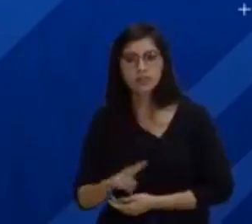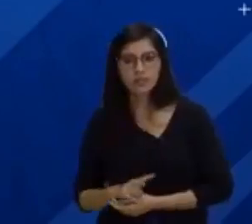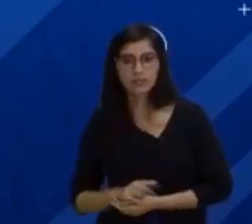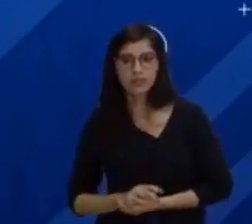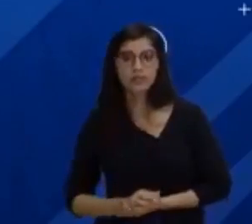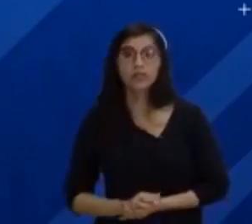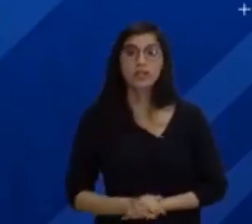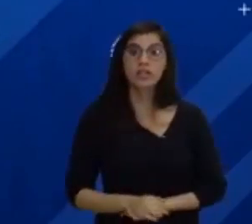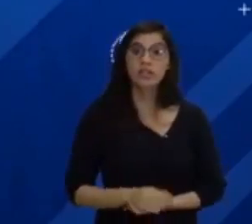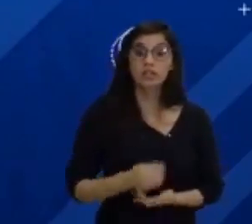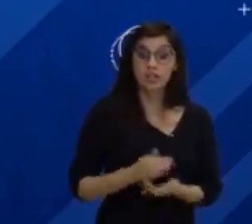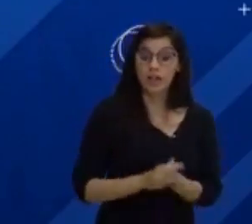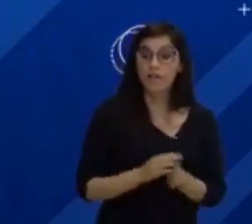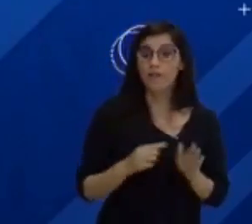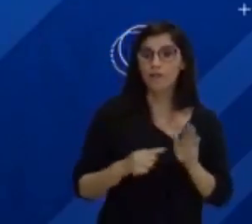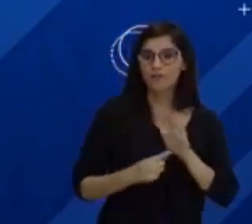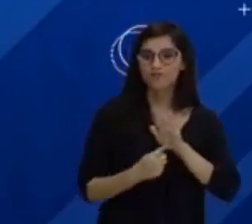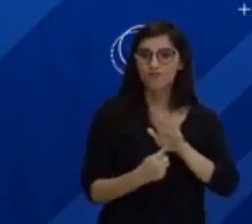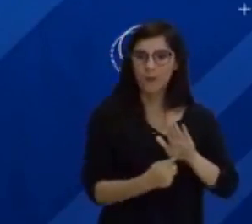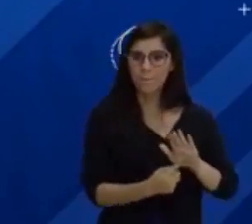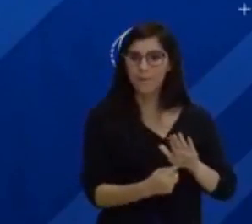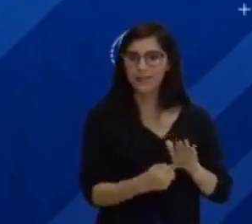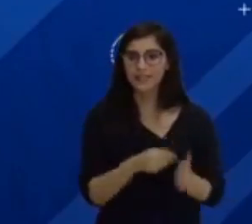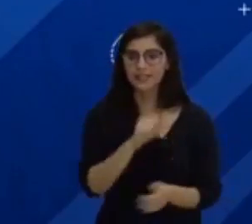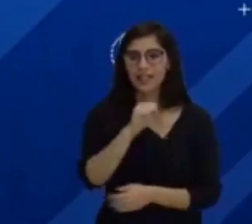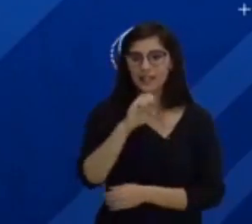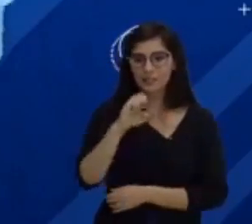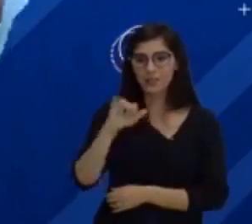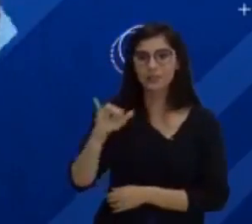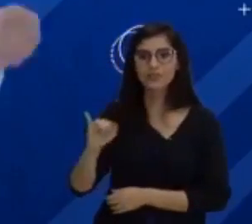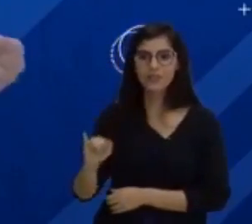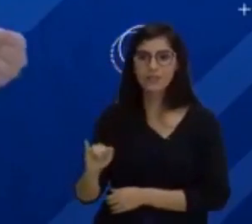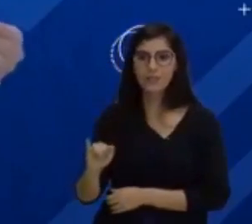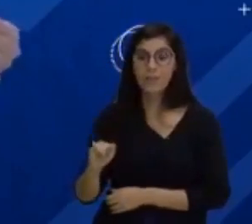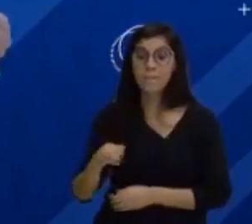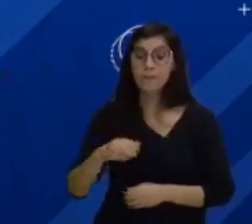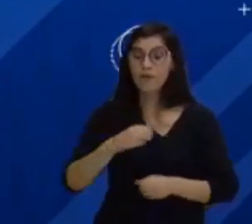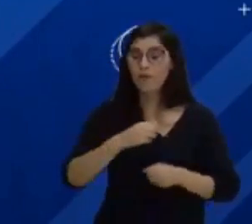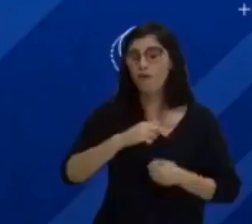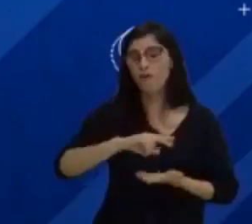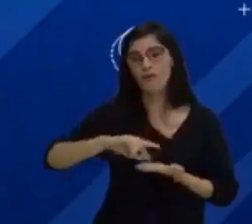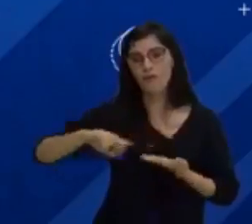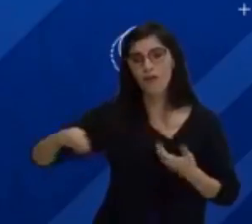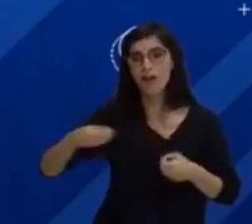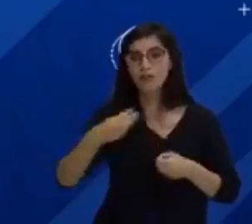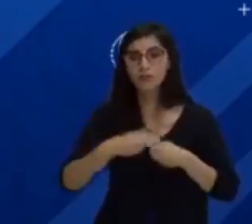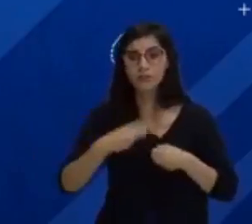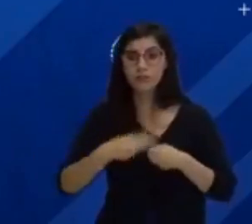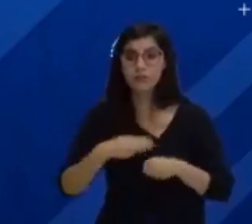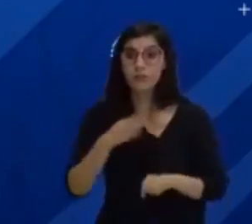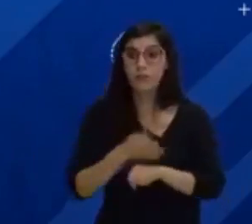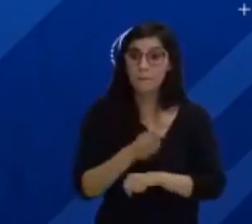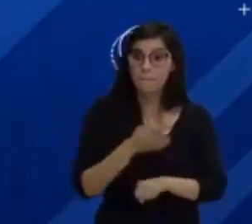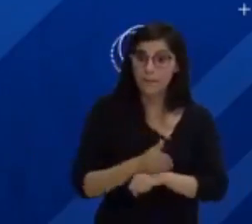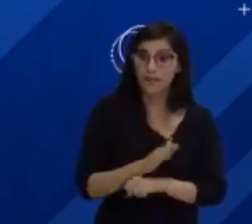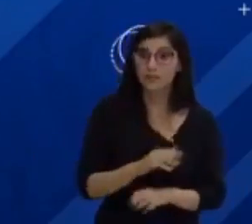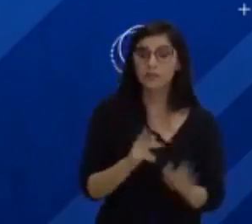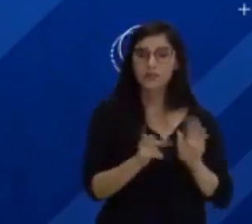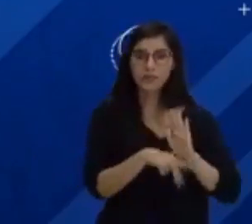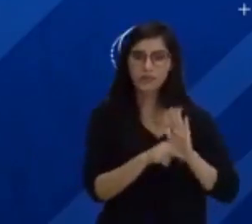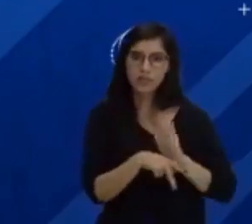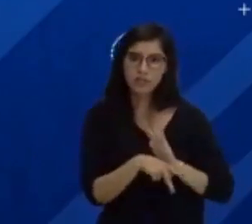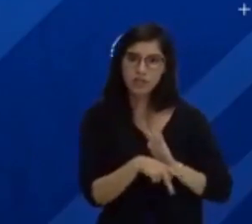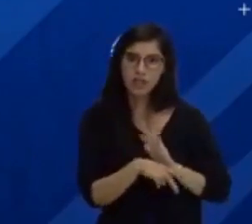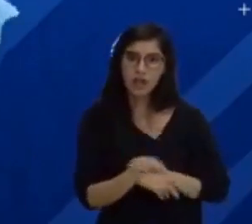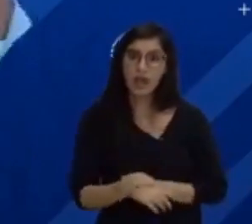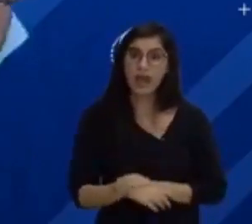sistema educacional interativo para os diversos municípios que participam desse projeto. É interessante que você conhece um pouquinho mais